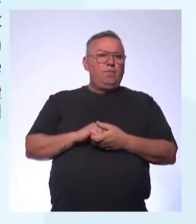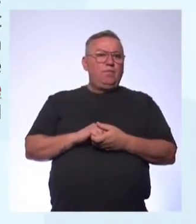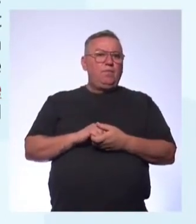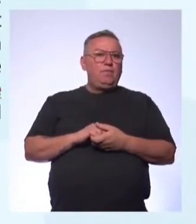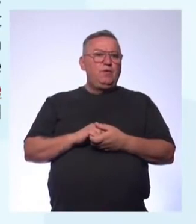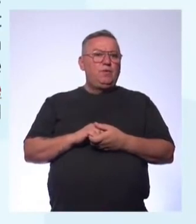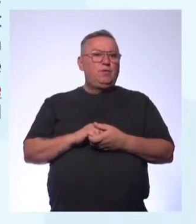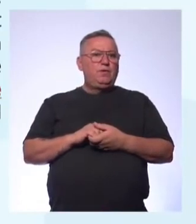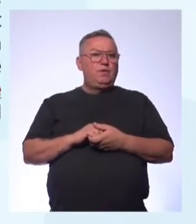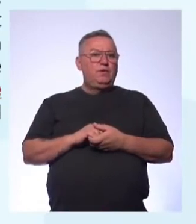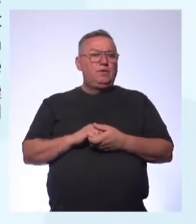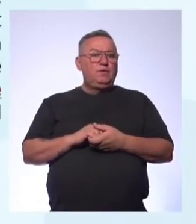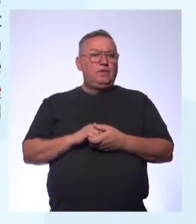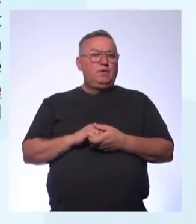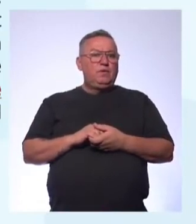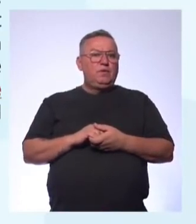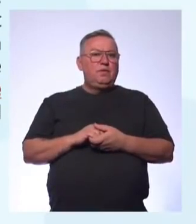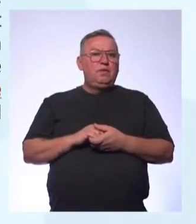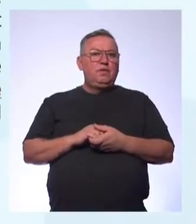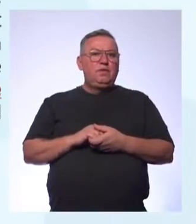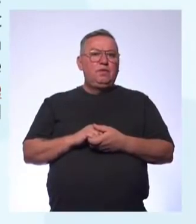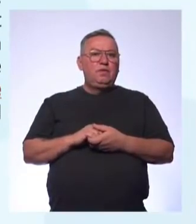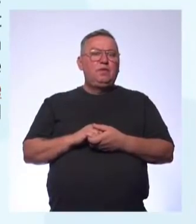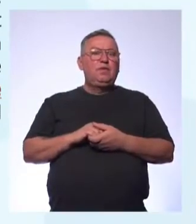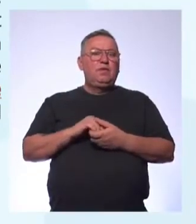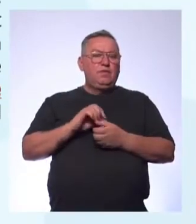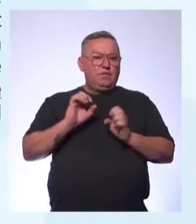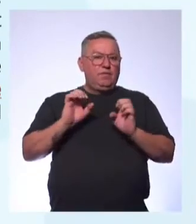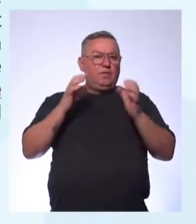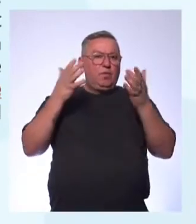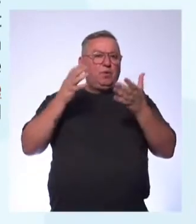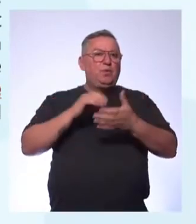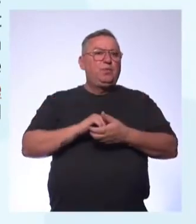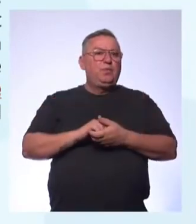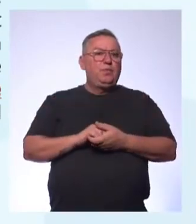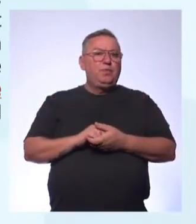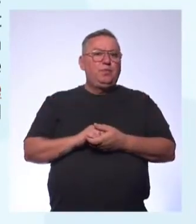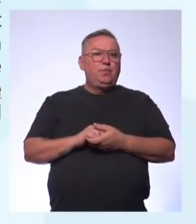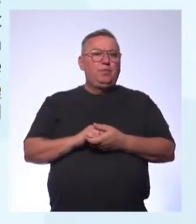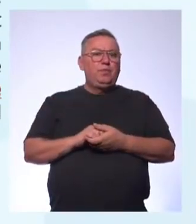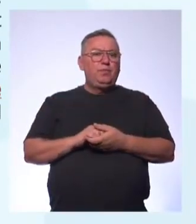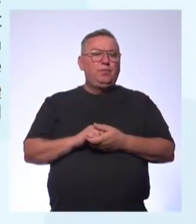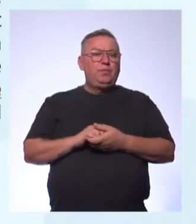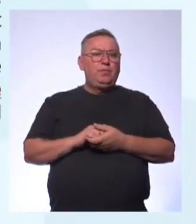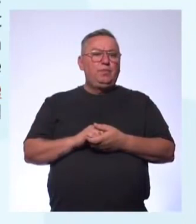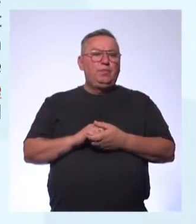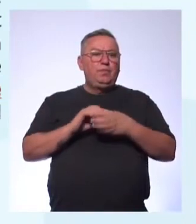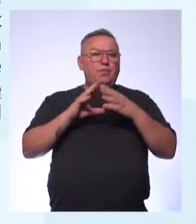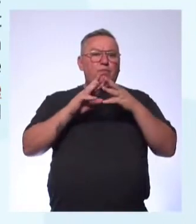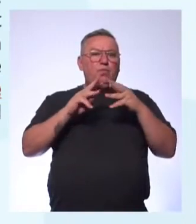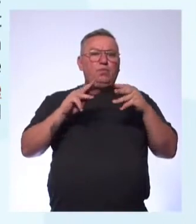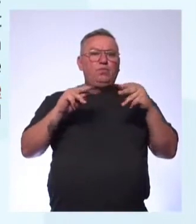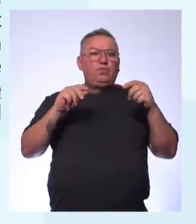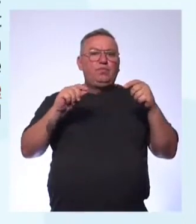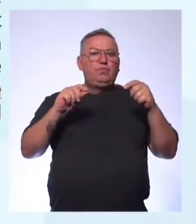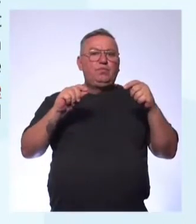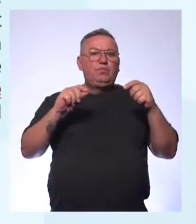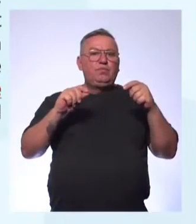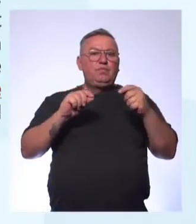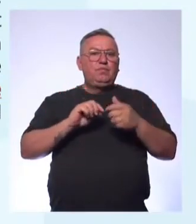Induzir Induzir Fenômena Fenômeno Na segunda Erosion Erosão